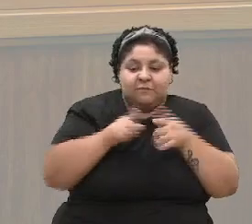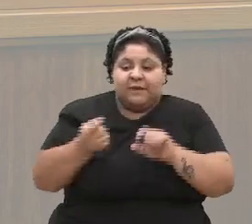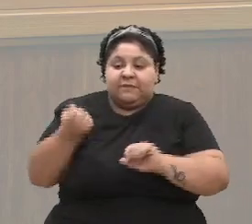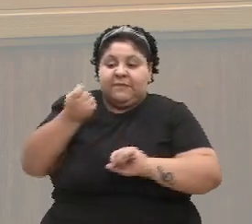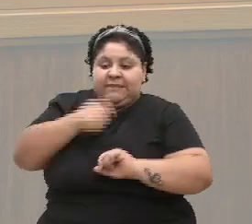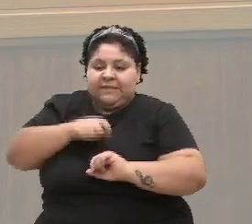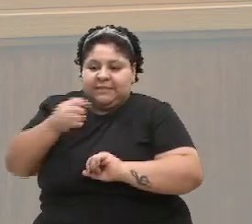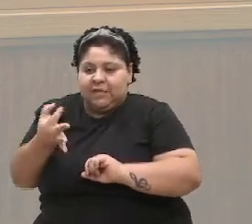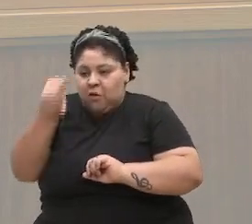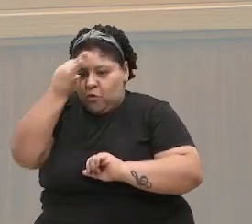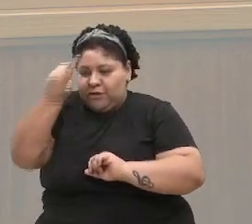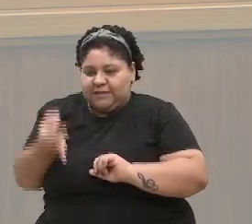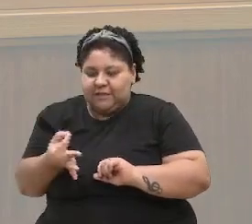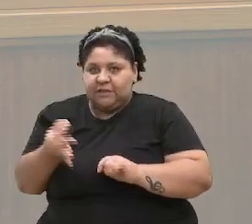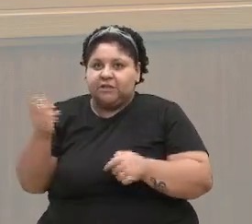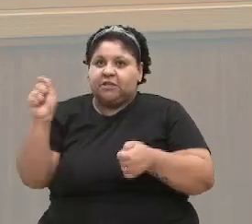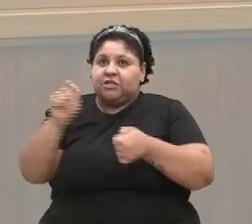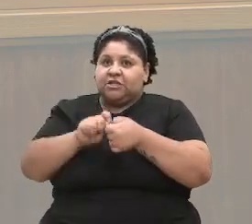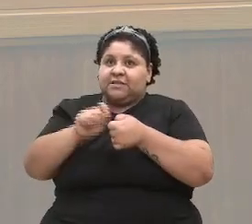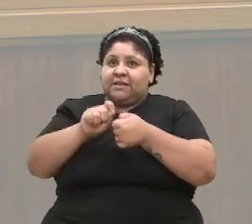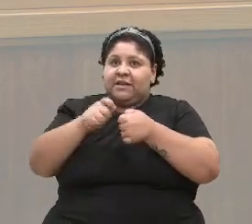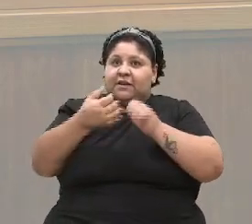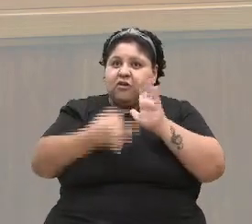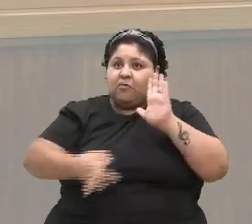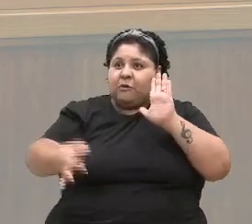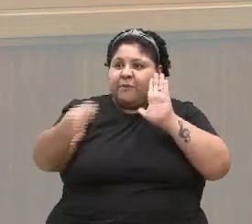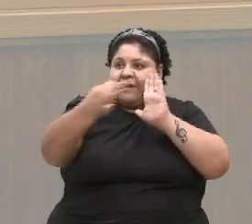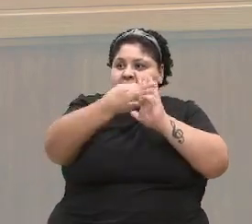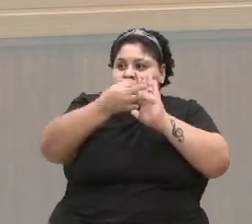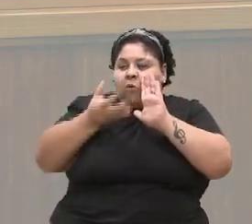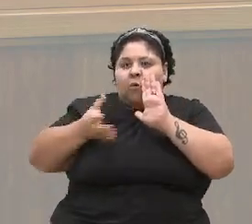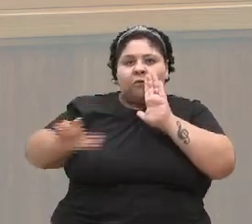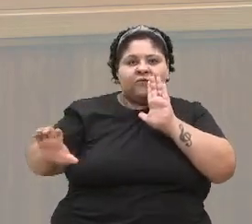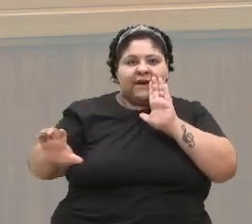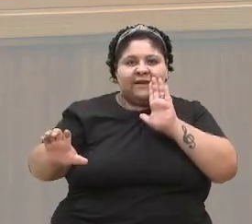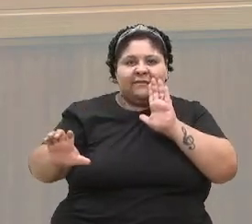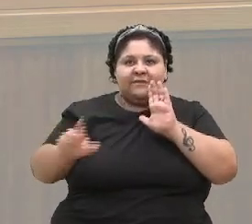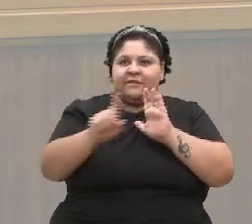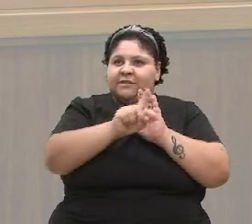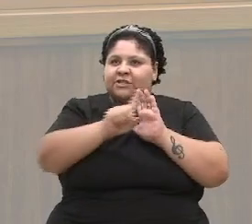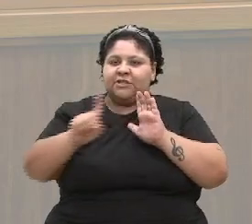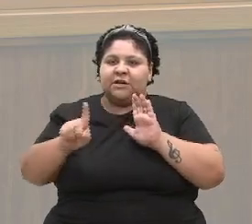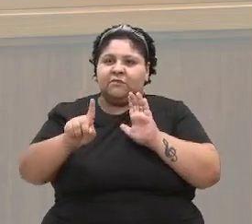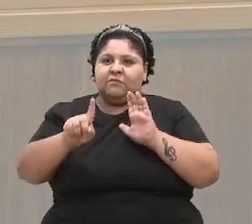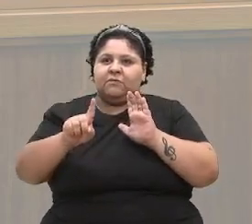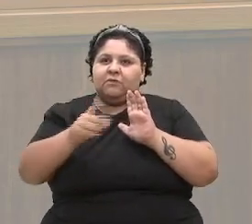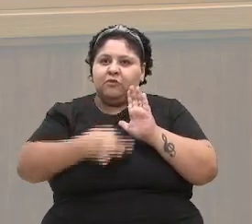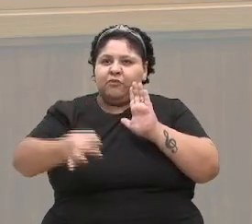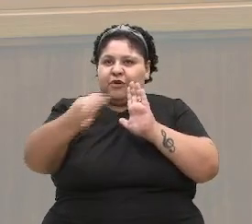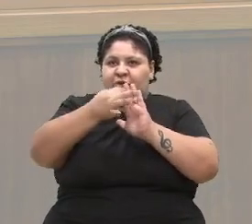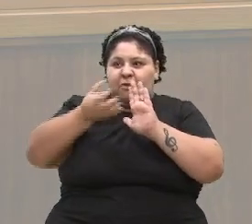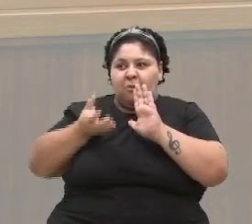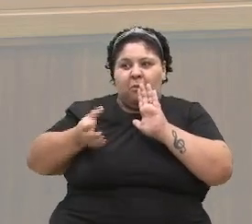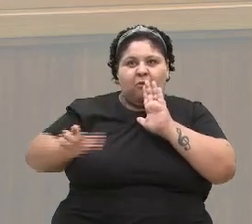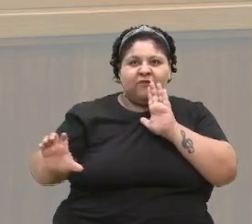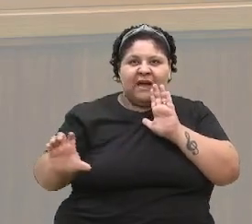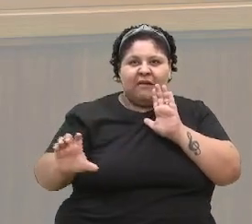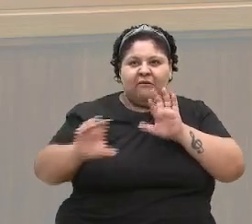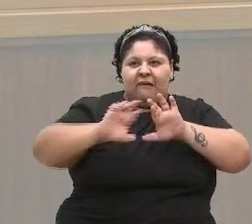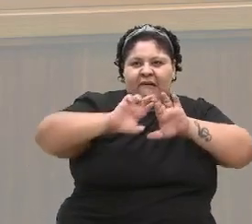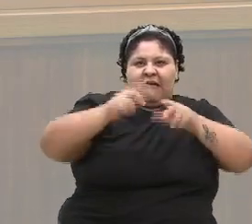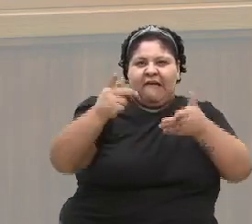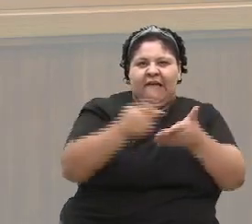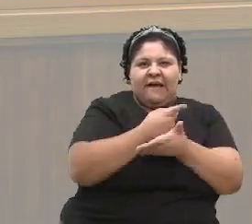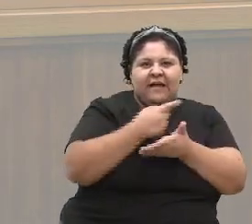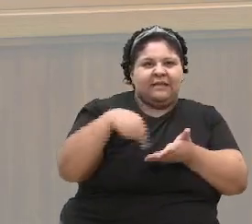entendimento de fazer uma oposição responsável, de não ser aquela oposição de quanto pior melhor. A gente não